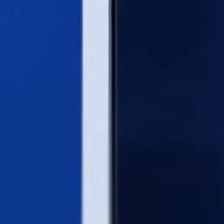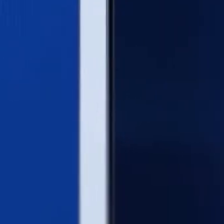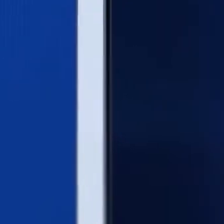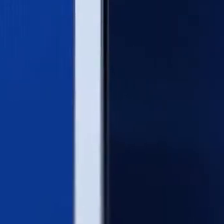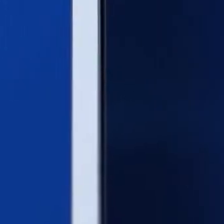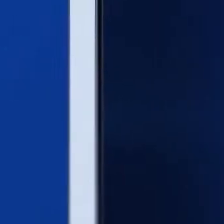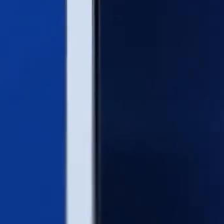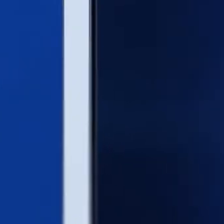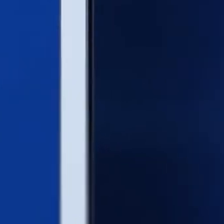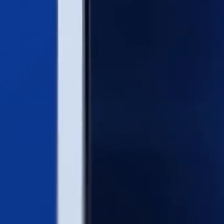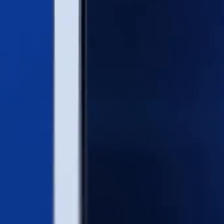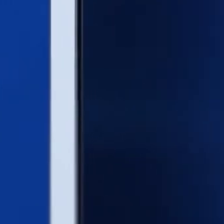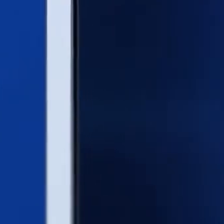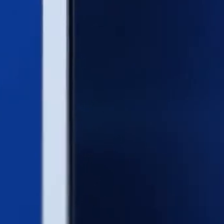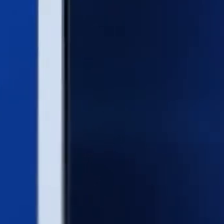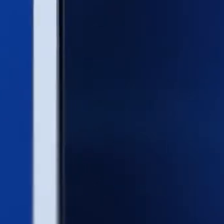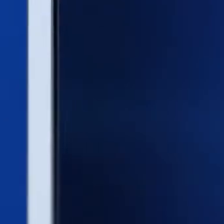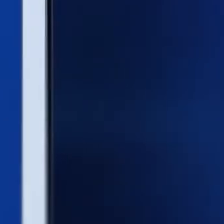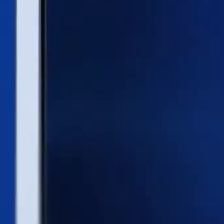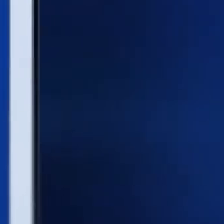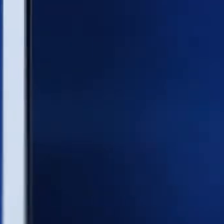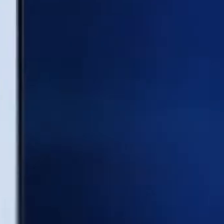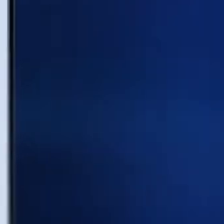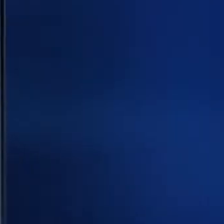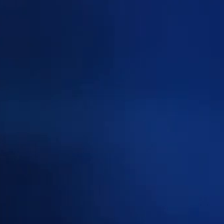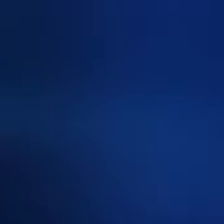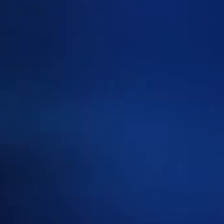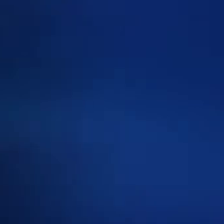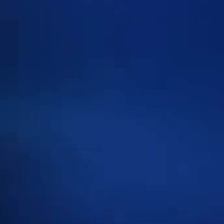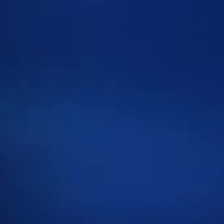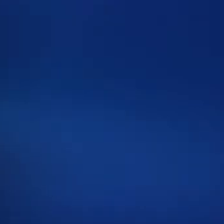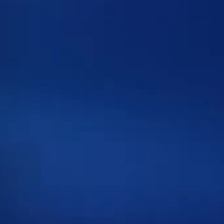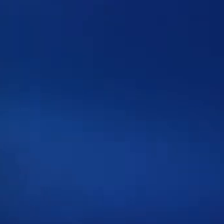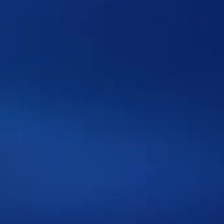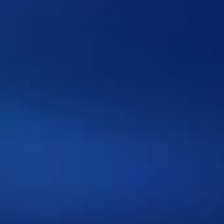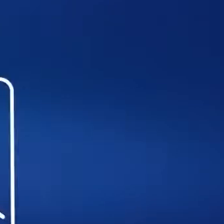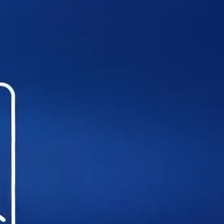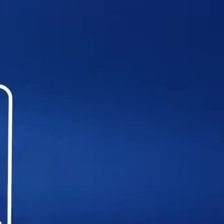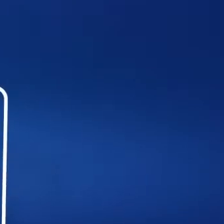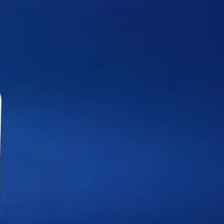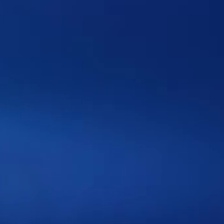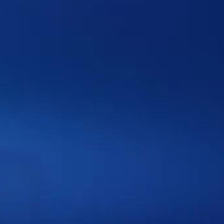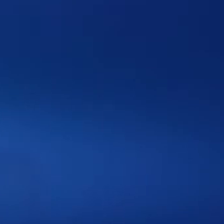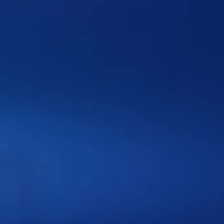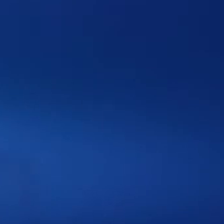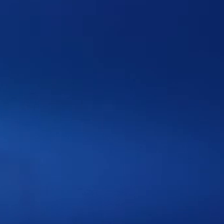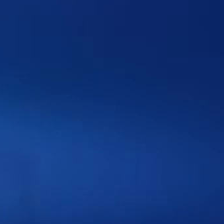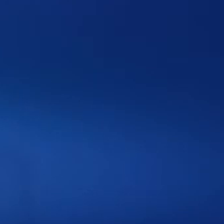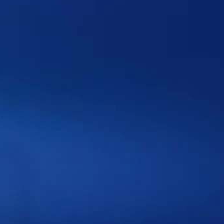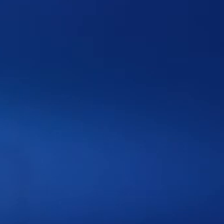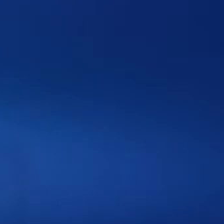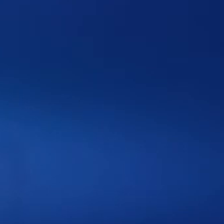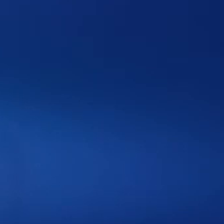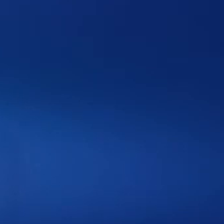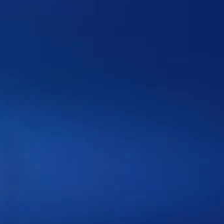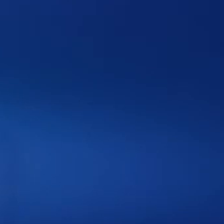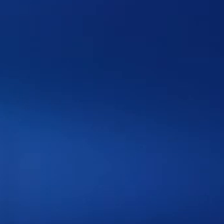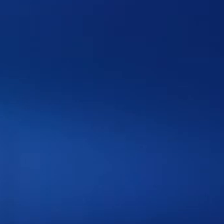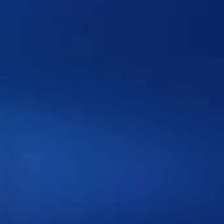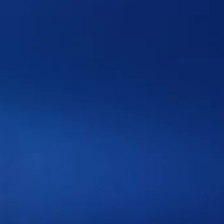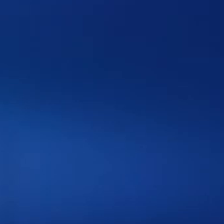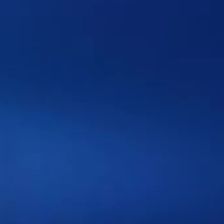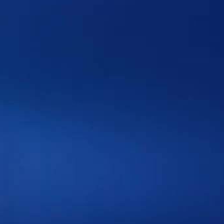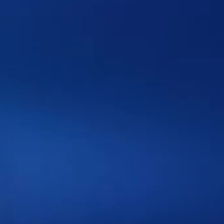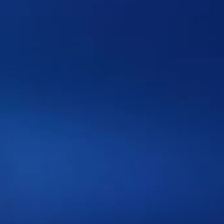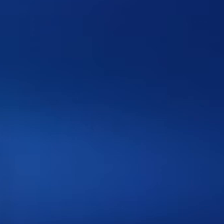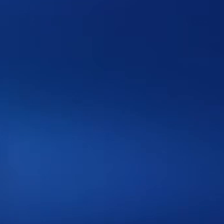O Banrisul Digital é o aplicativo que tem a sua cara. Porque ele evolui a partir da opinião dos